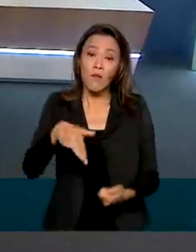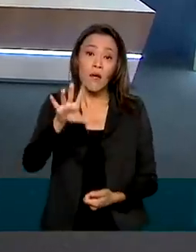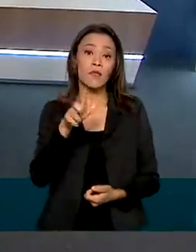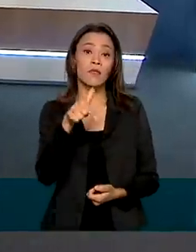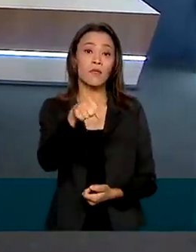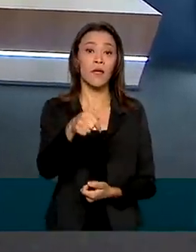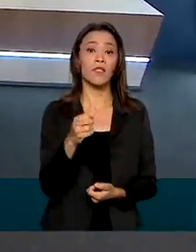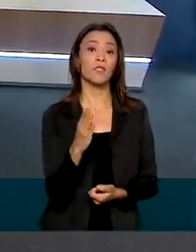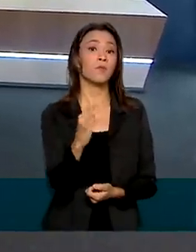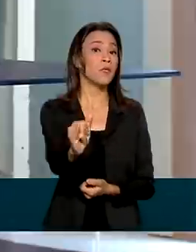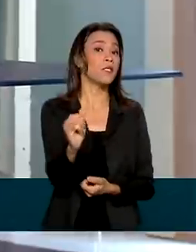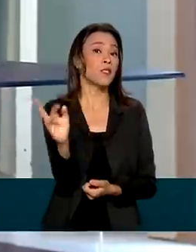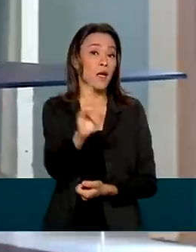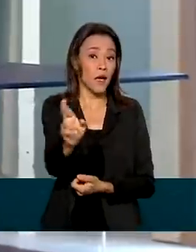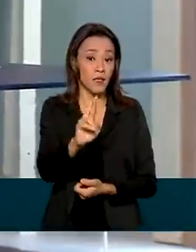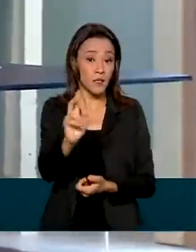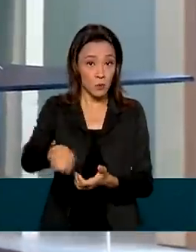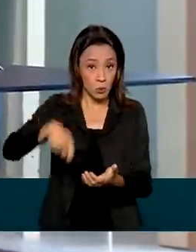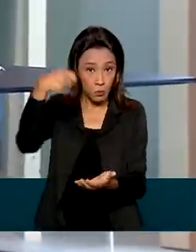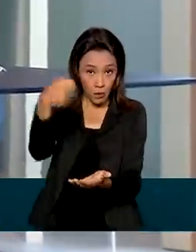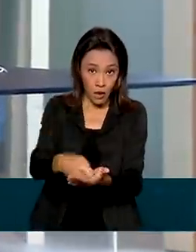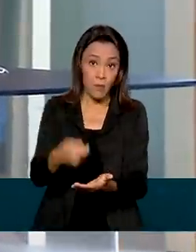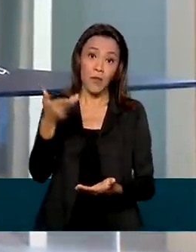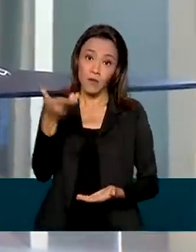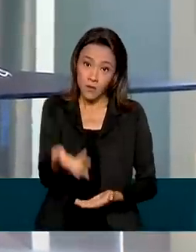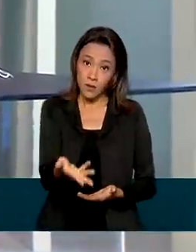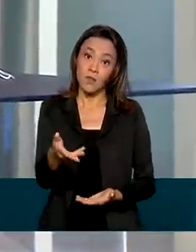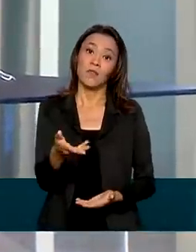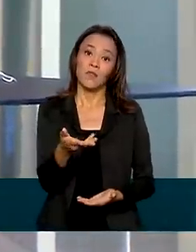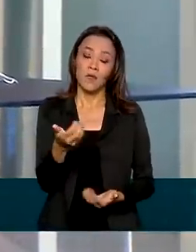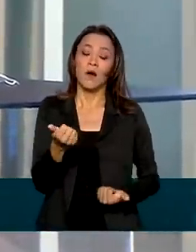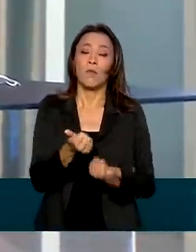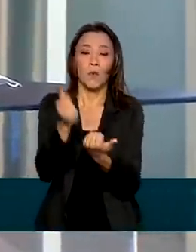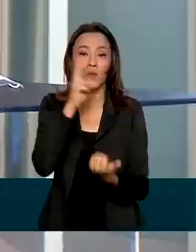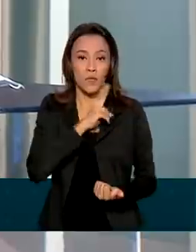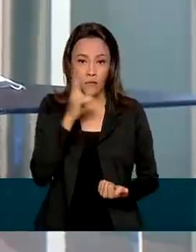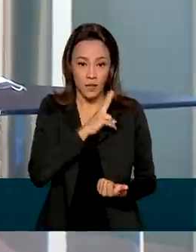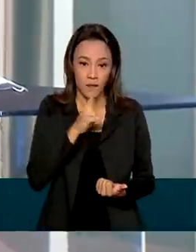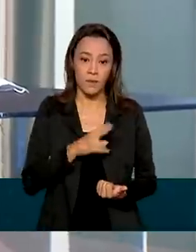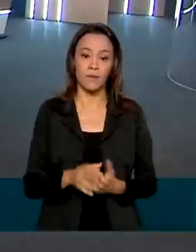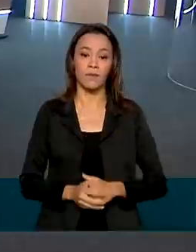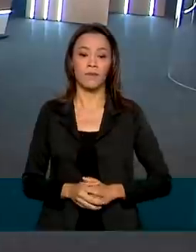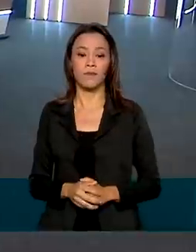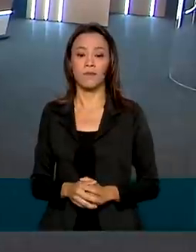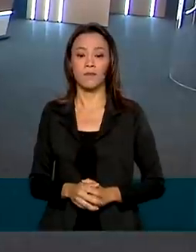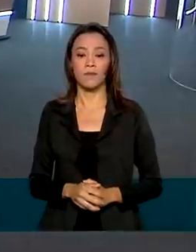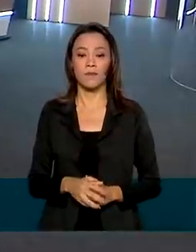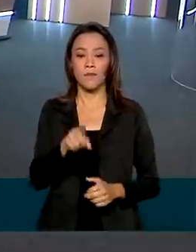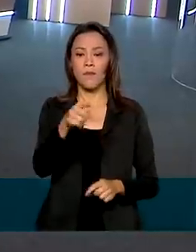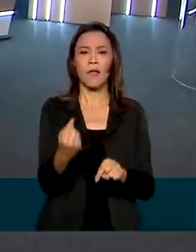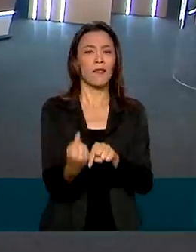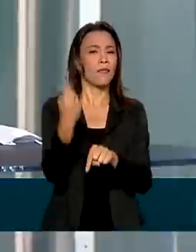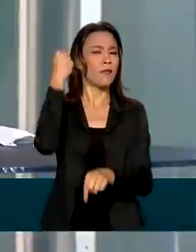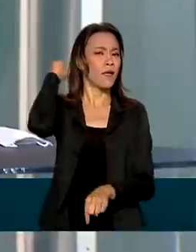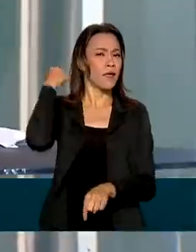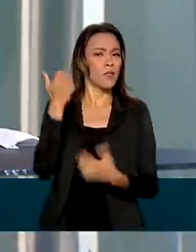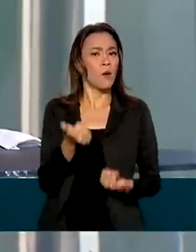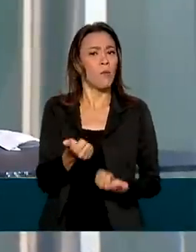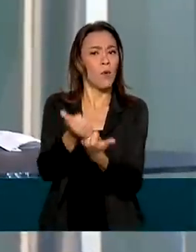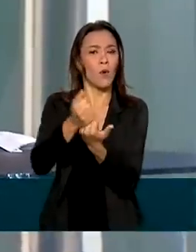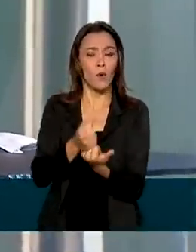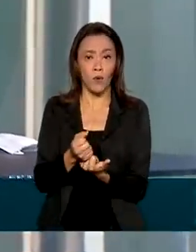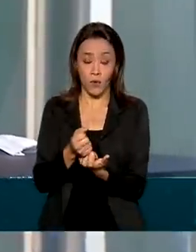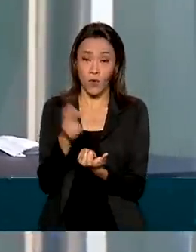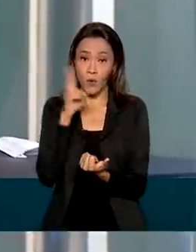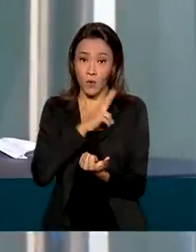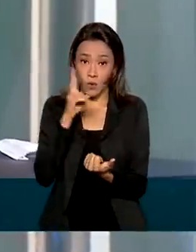bilhões de reais no pagamento deste benefício, como explicou o ministro Wagner Rosário. Desde o início do auxílio emergencial, gente sabia que ia